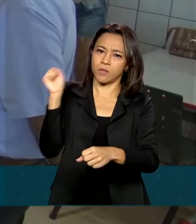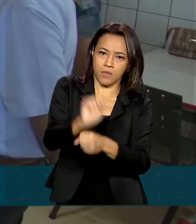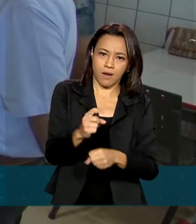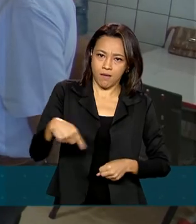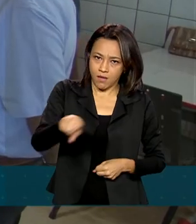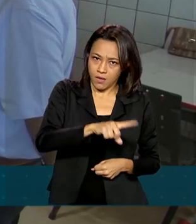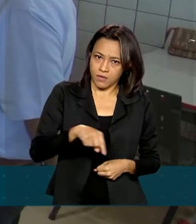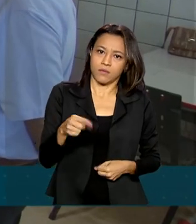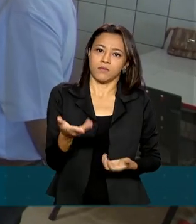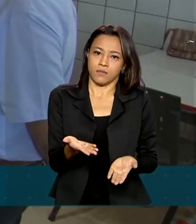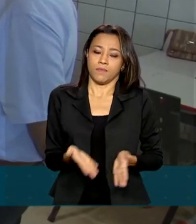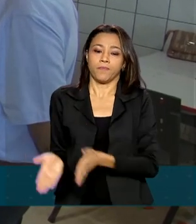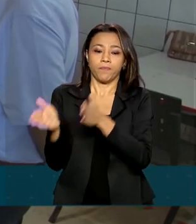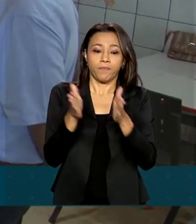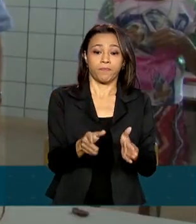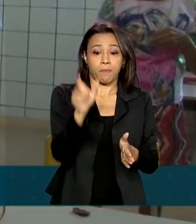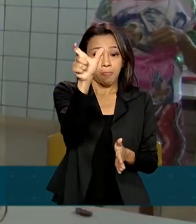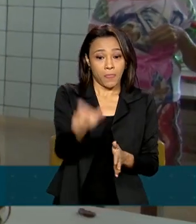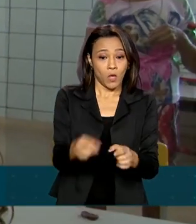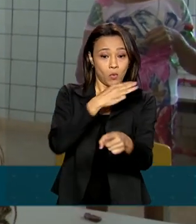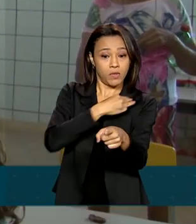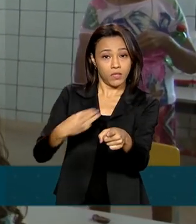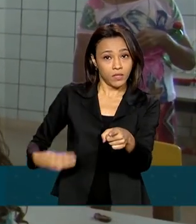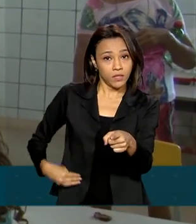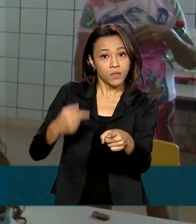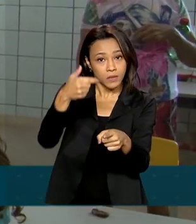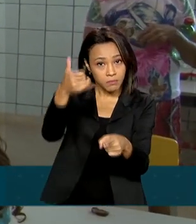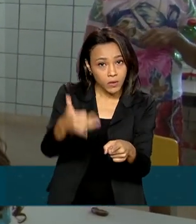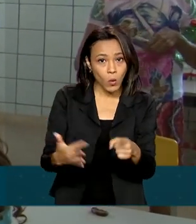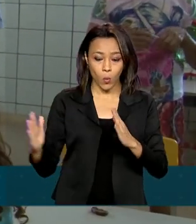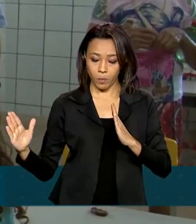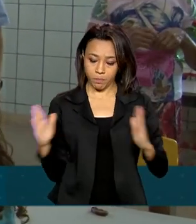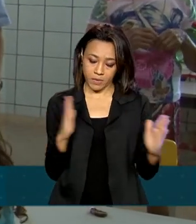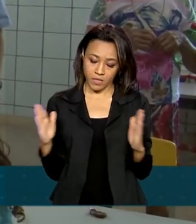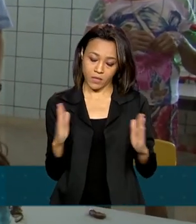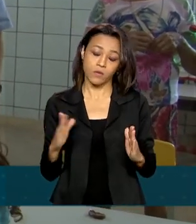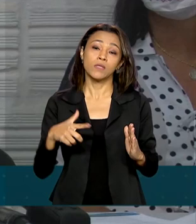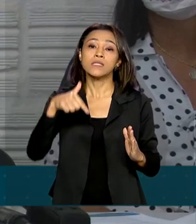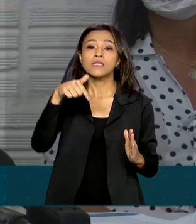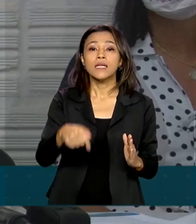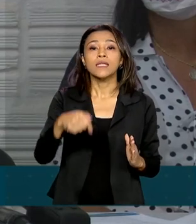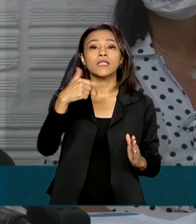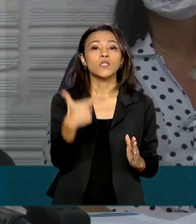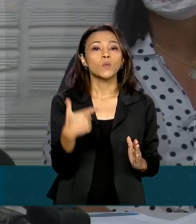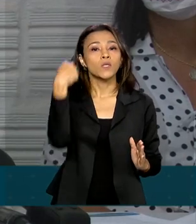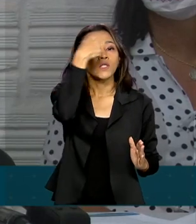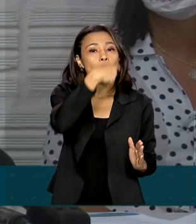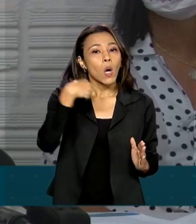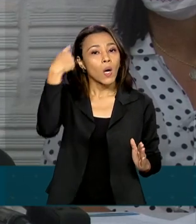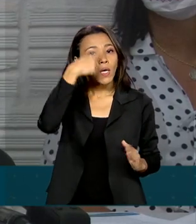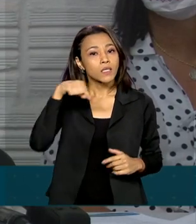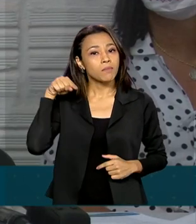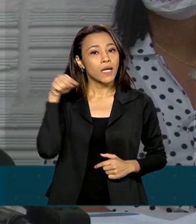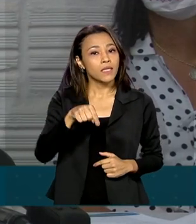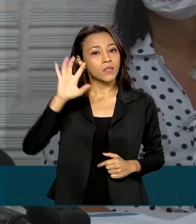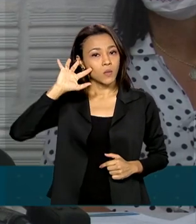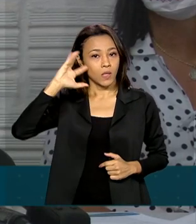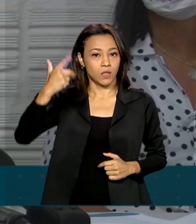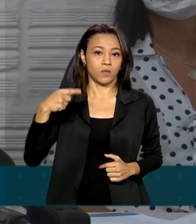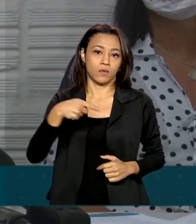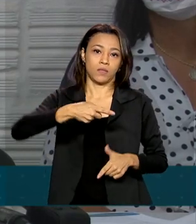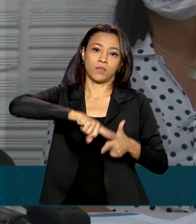importantes. O ministro Rogério Marinho estabeleceu o prazo de 72 horas para que a situação volte à